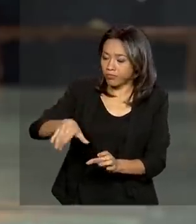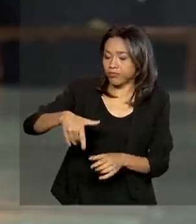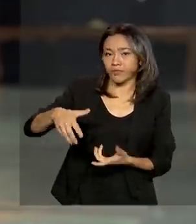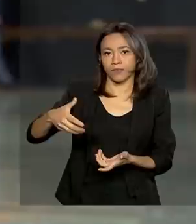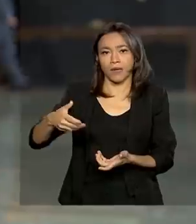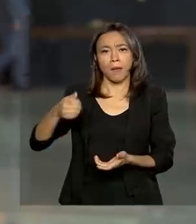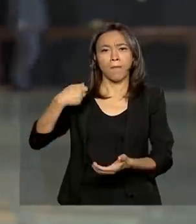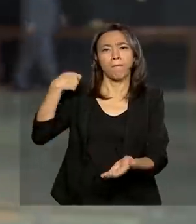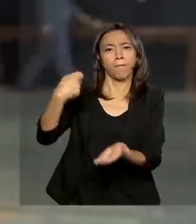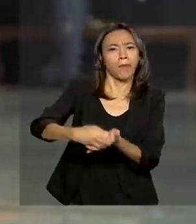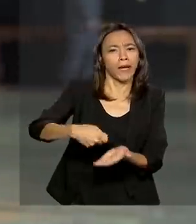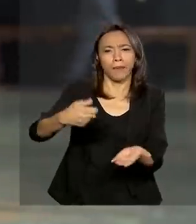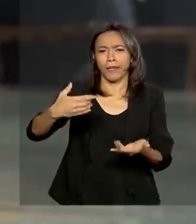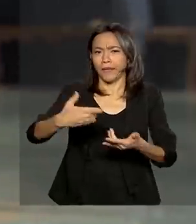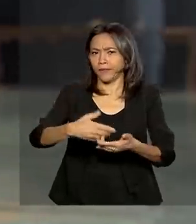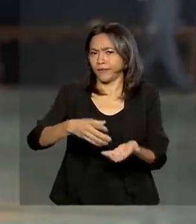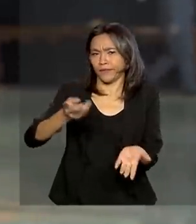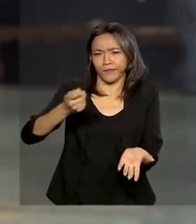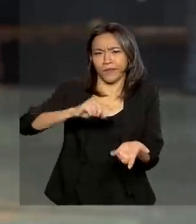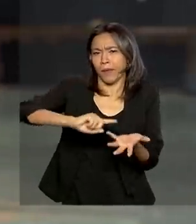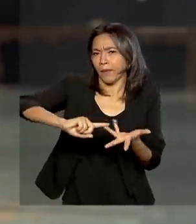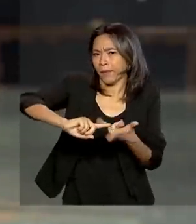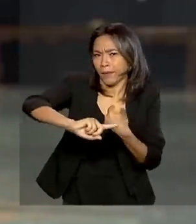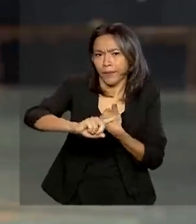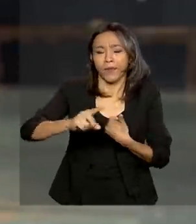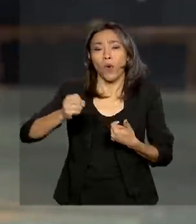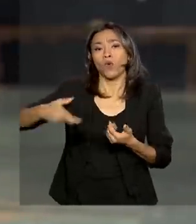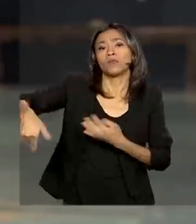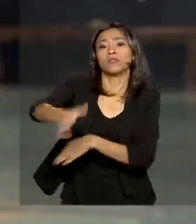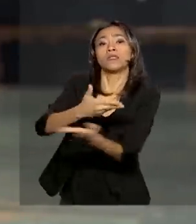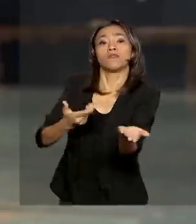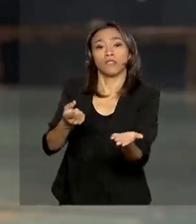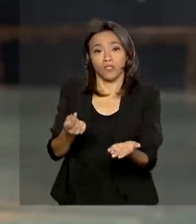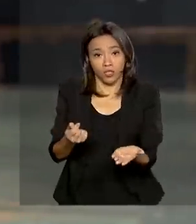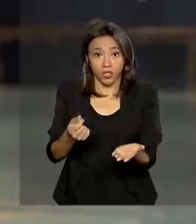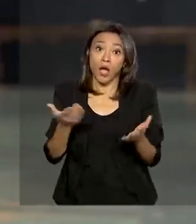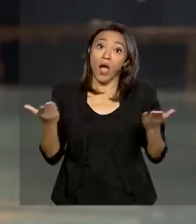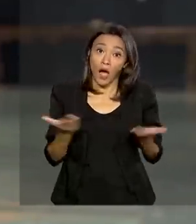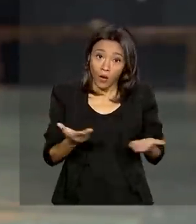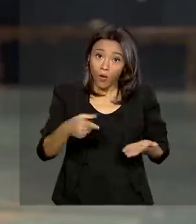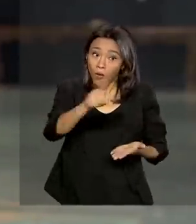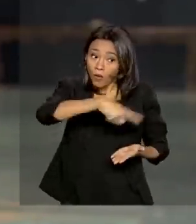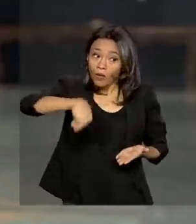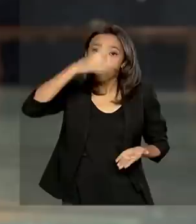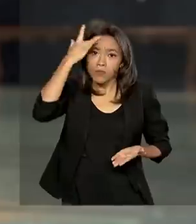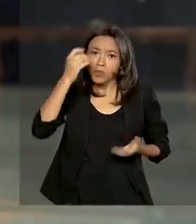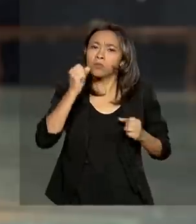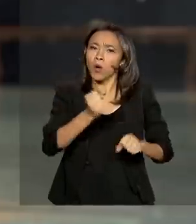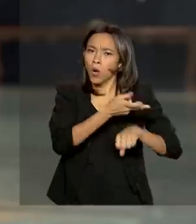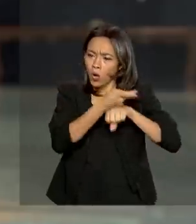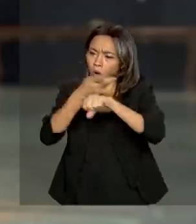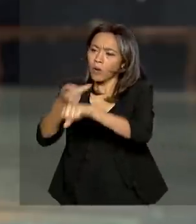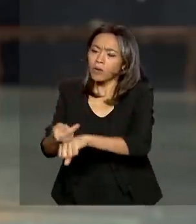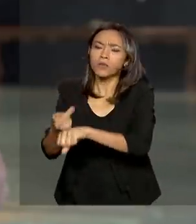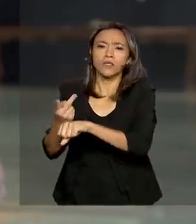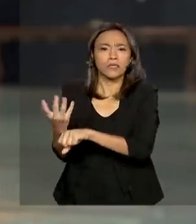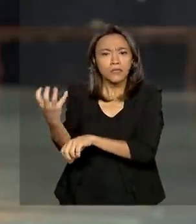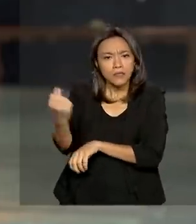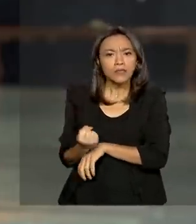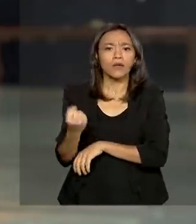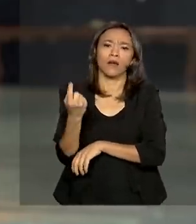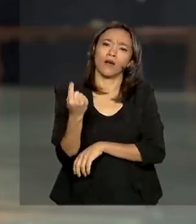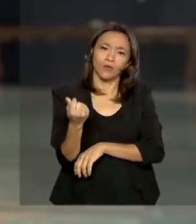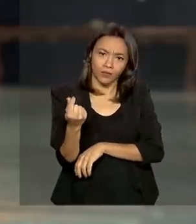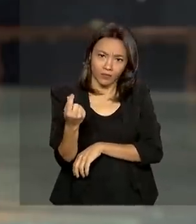pagamento de boletos ou então para fazer transferências. Agora, os trabalhadores podem ir direto às casas lotéricas ou caixas eletrônicos,